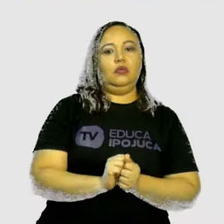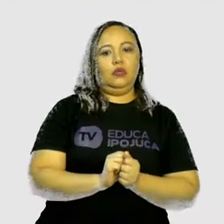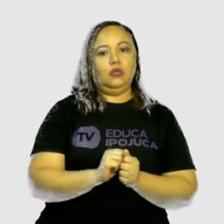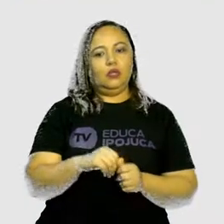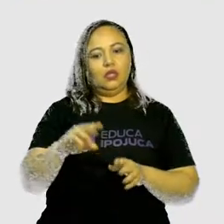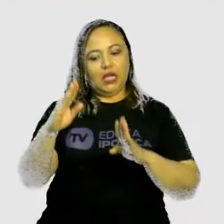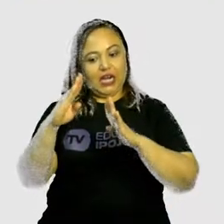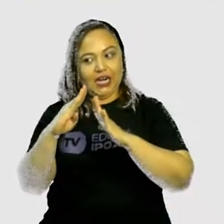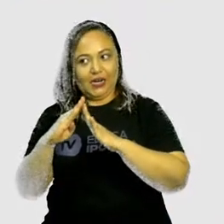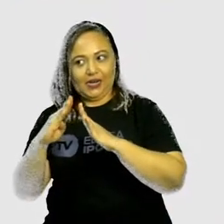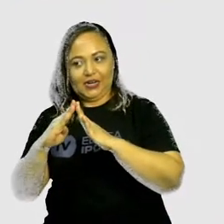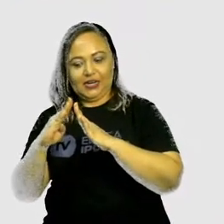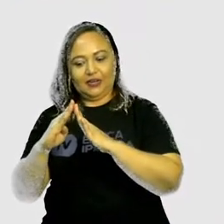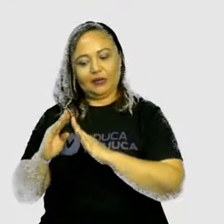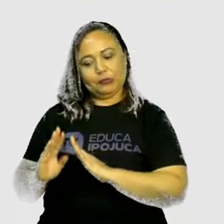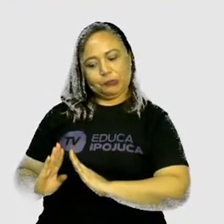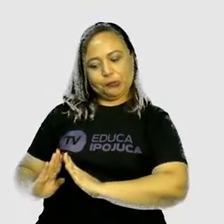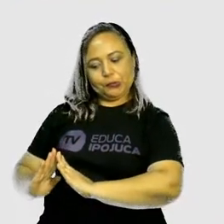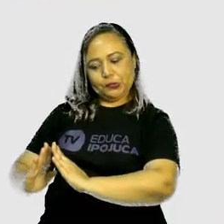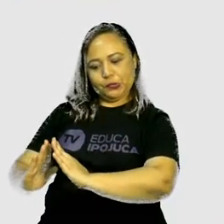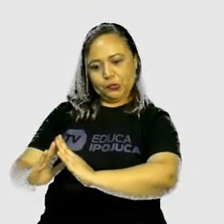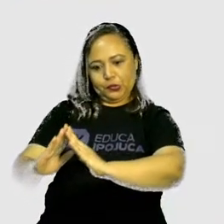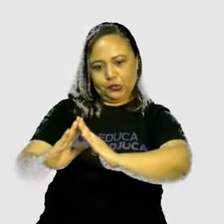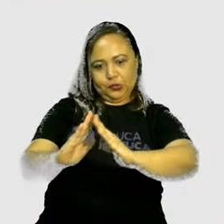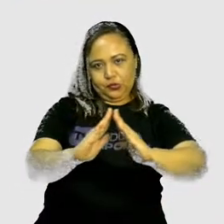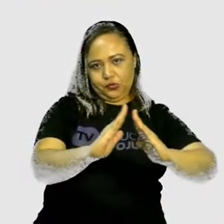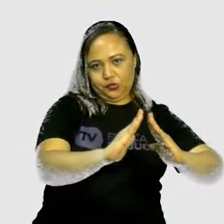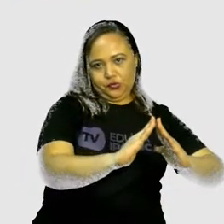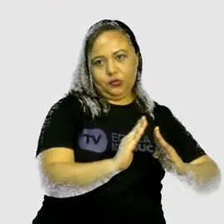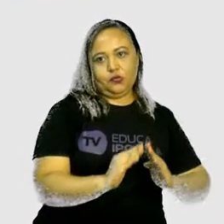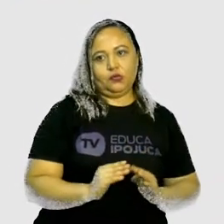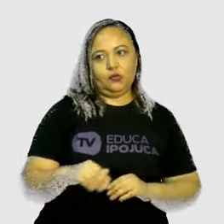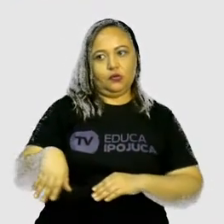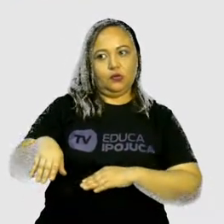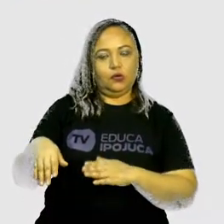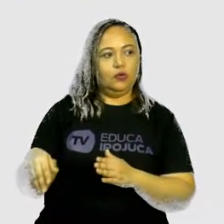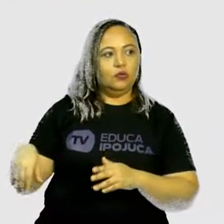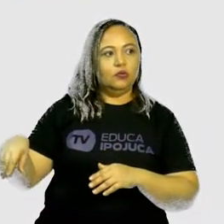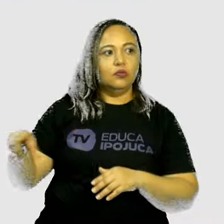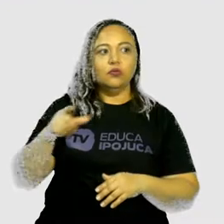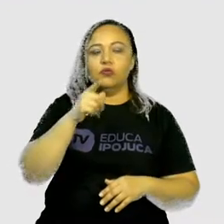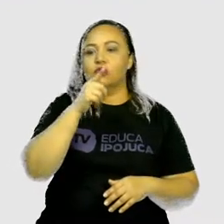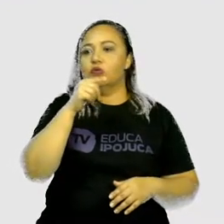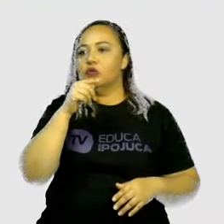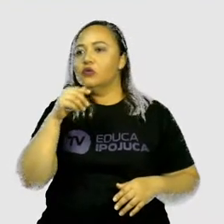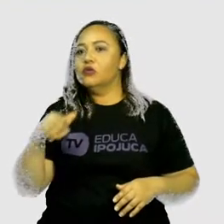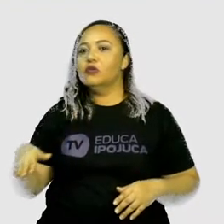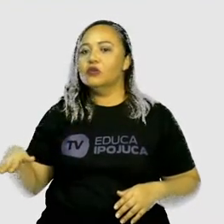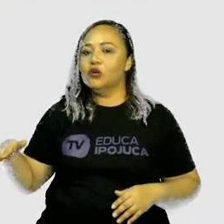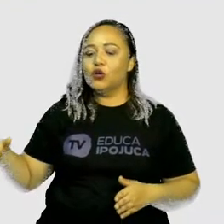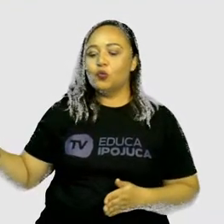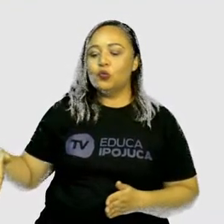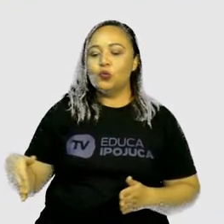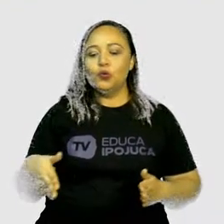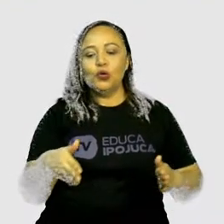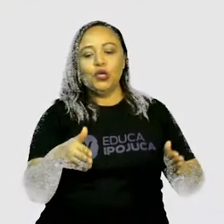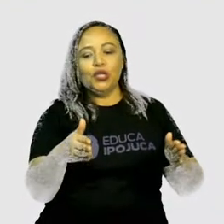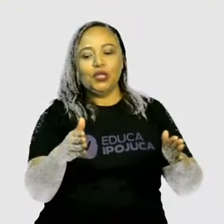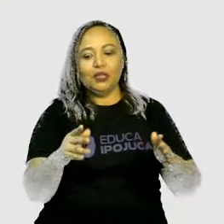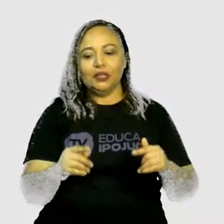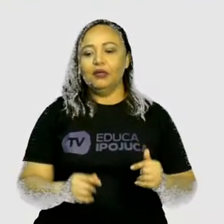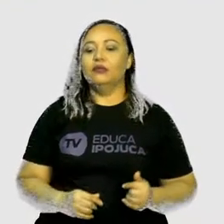Elas ficam com convívio direto com a água